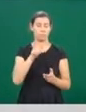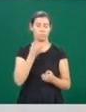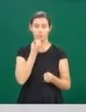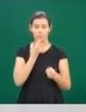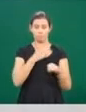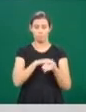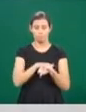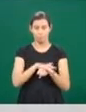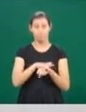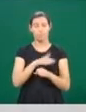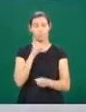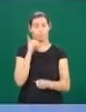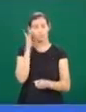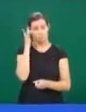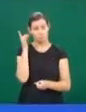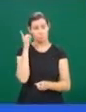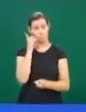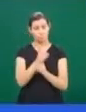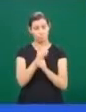pra você e até amanhã.